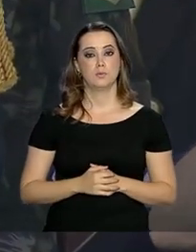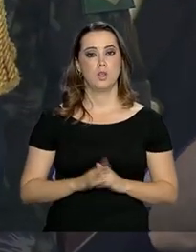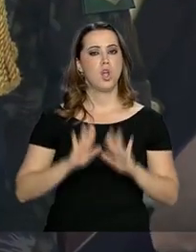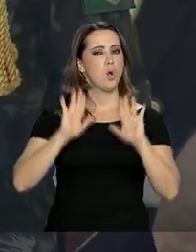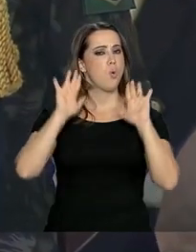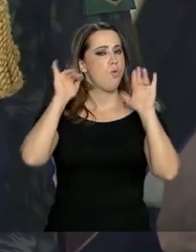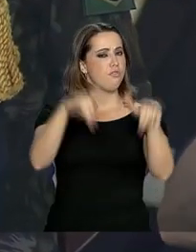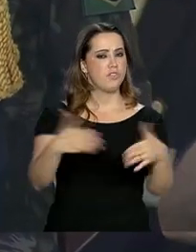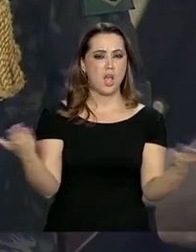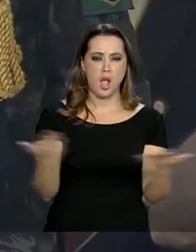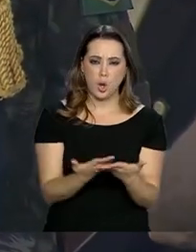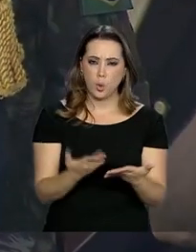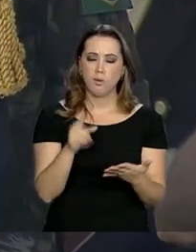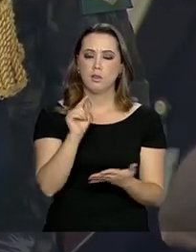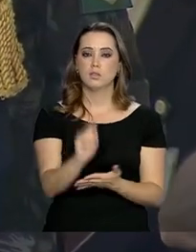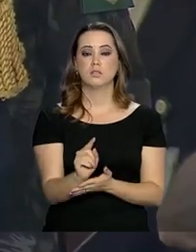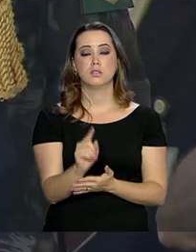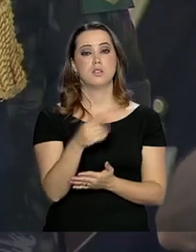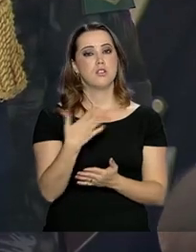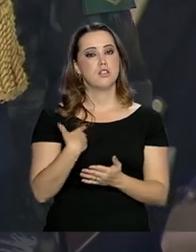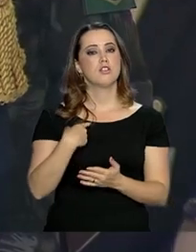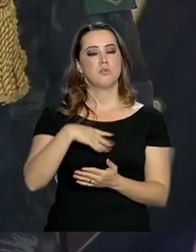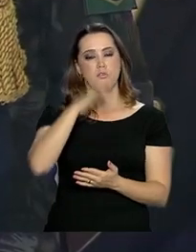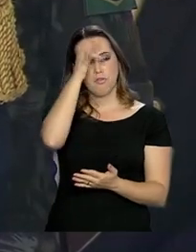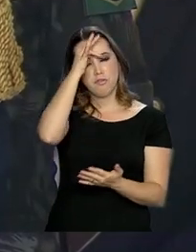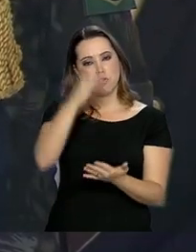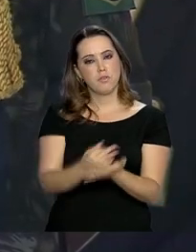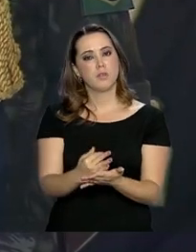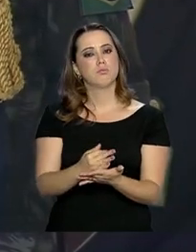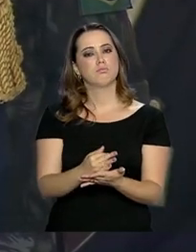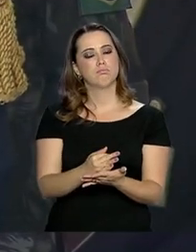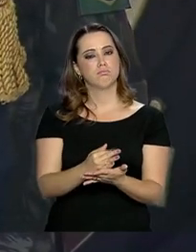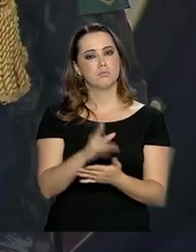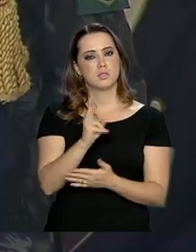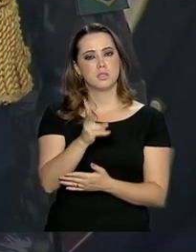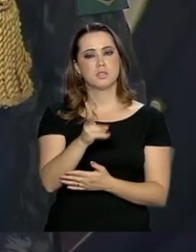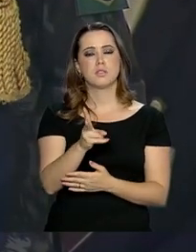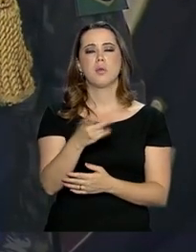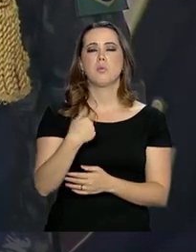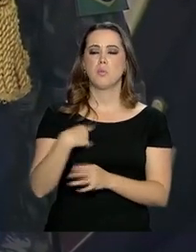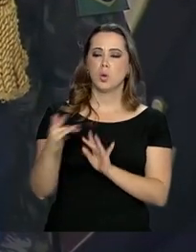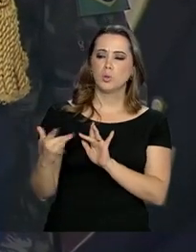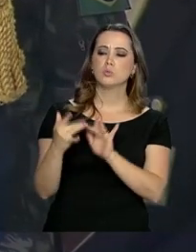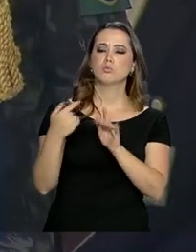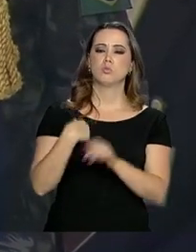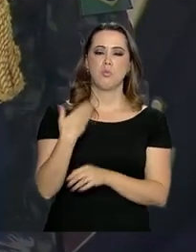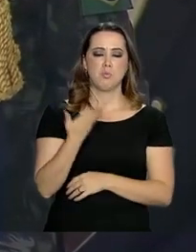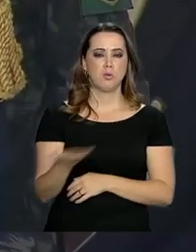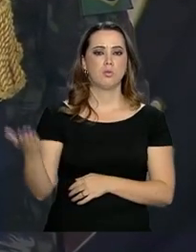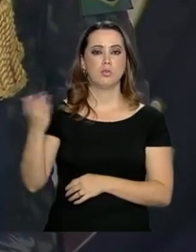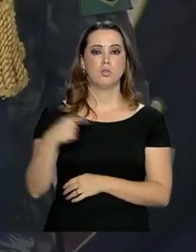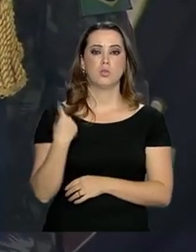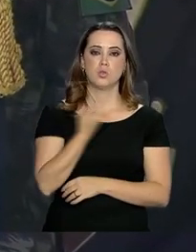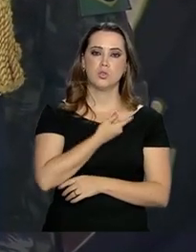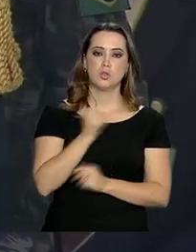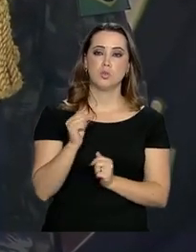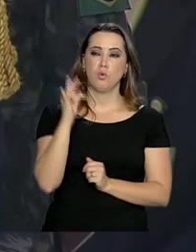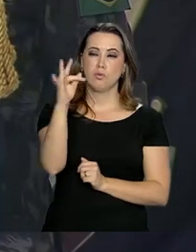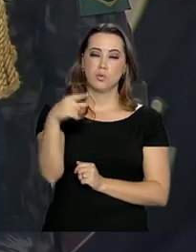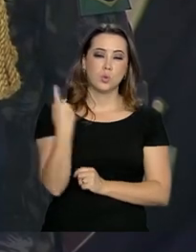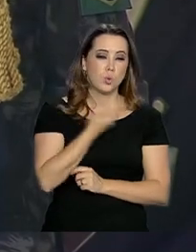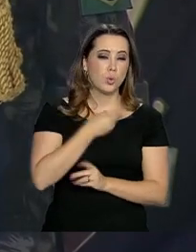Acabei a carreira por aqui e guardei a fé. Contem sempre comigo e que nossos estribos